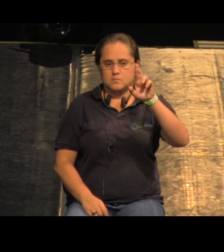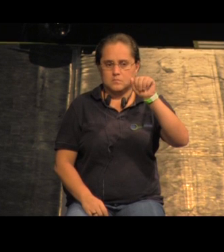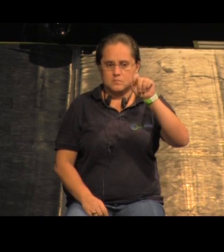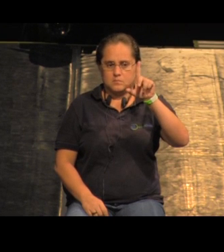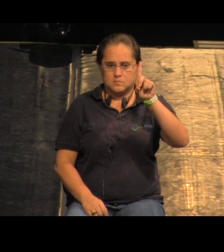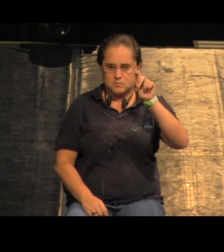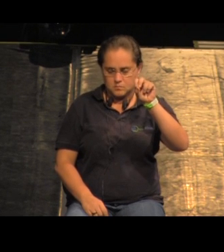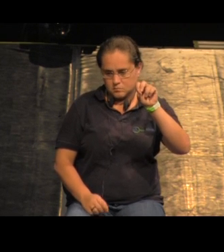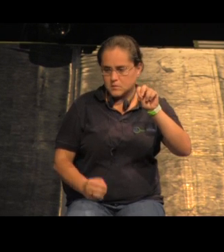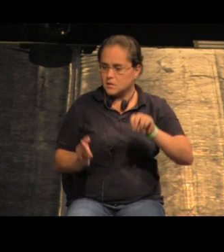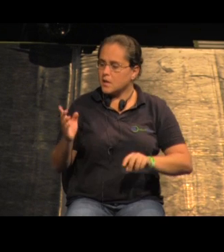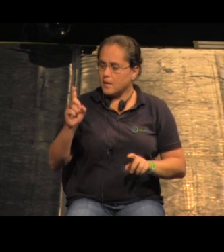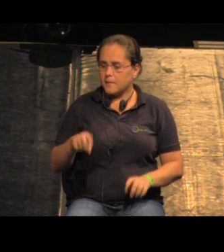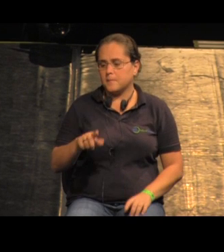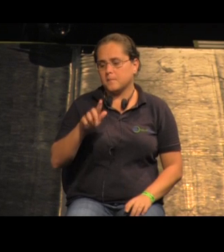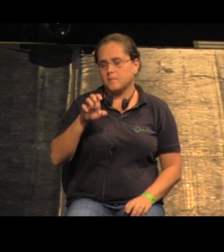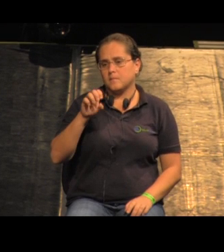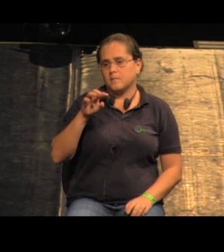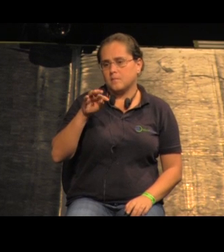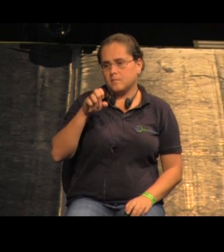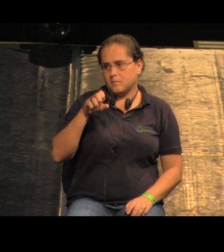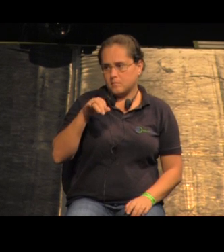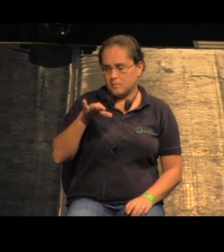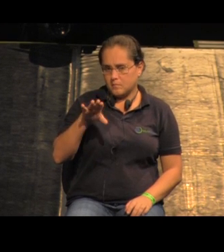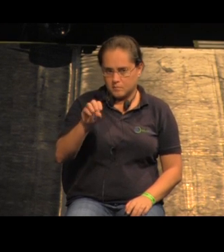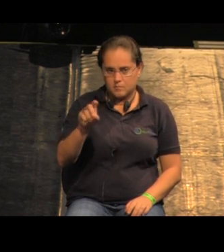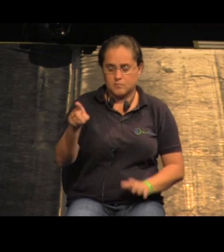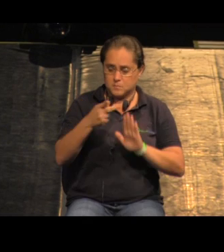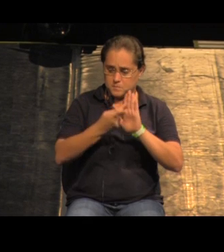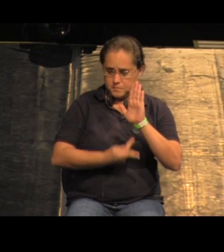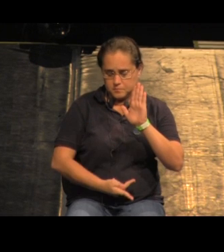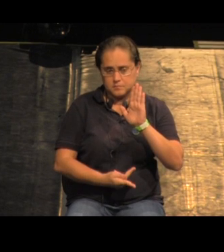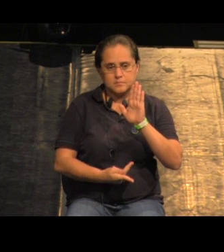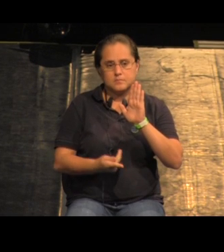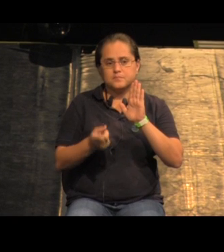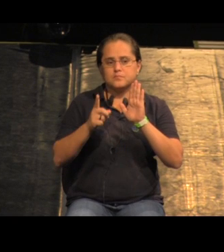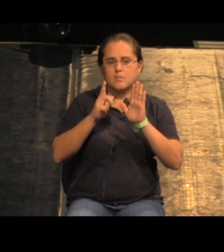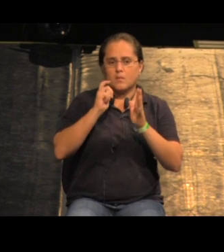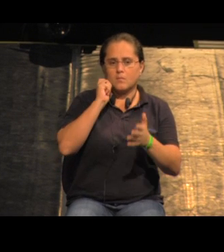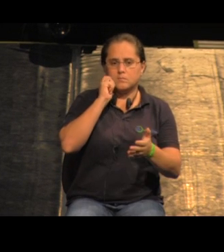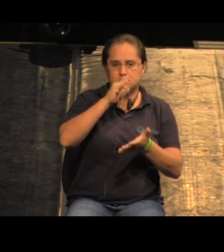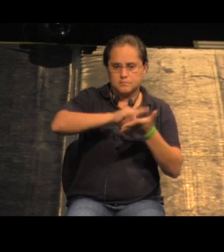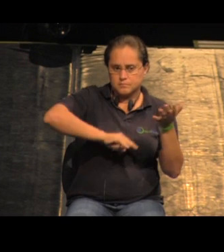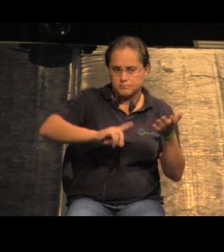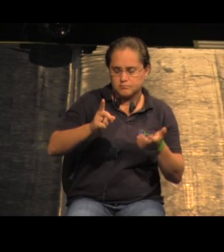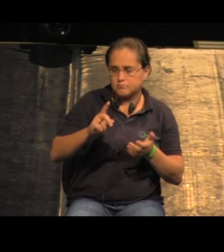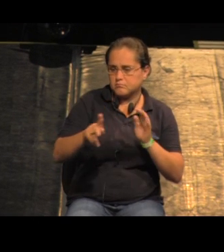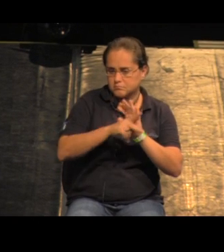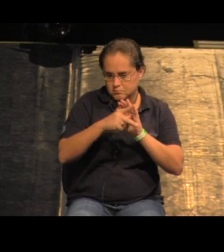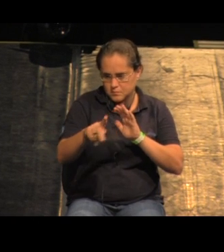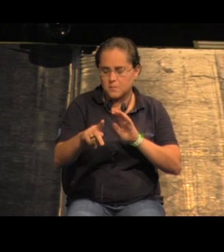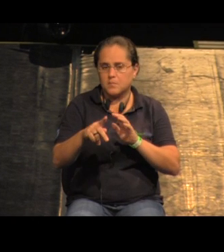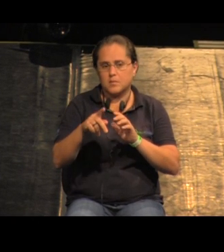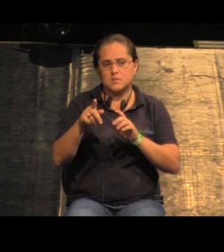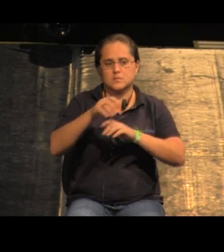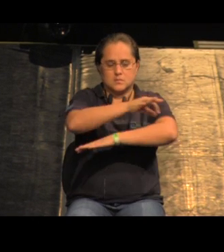geotécnica que era enfrentado é por isso que esse projeto não foi contratado para um